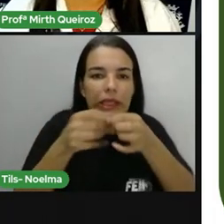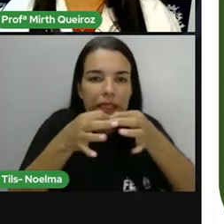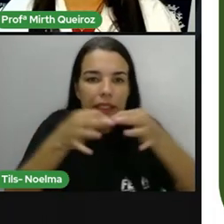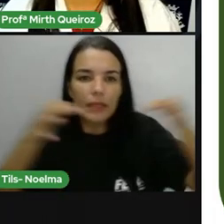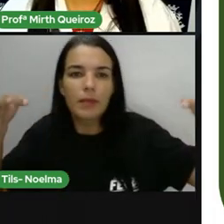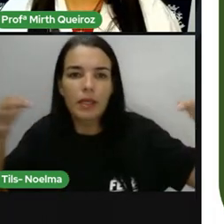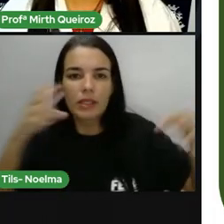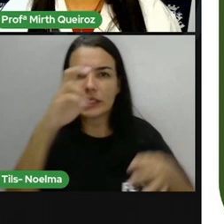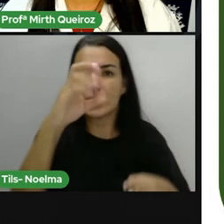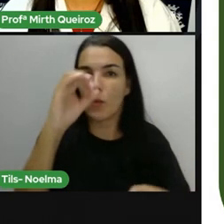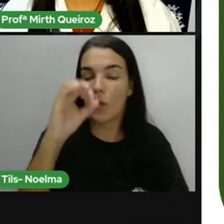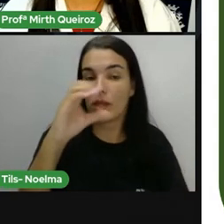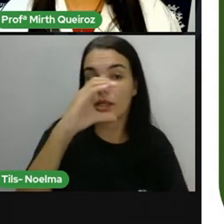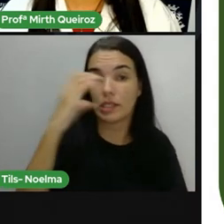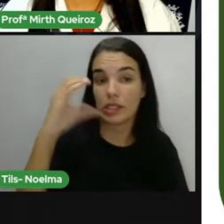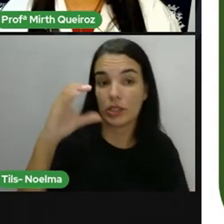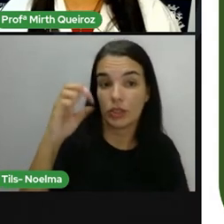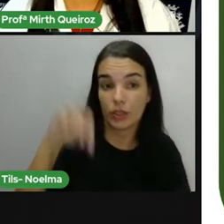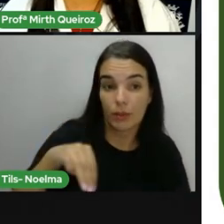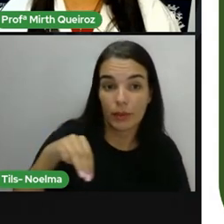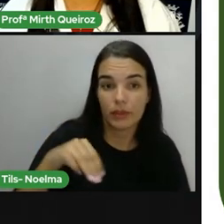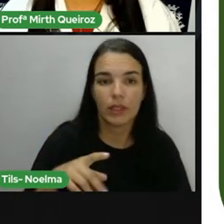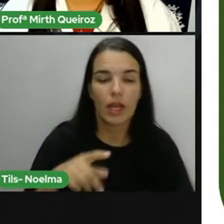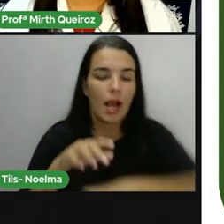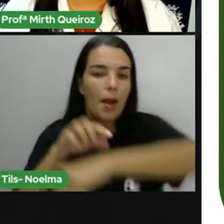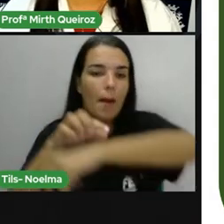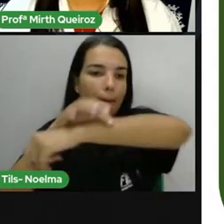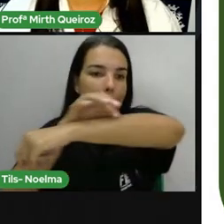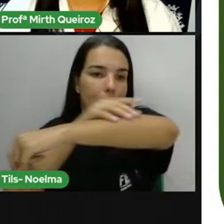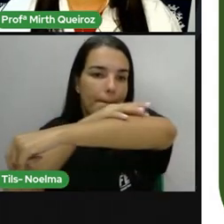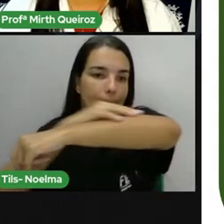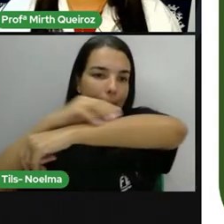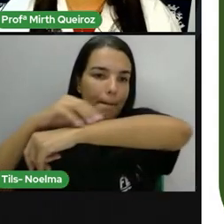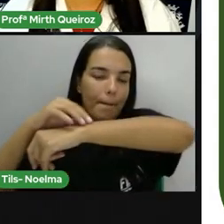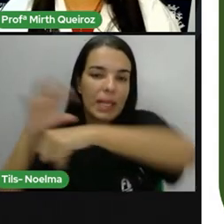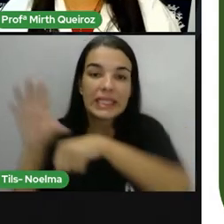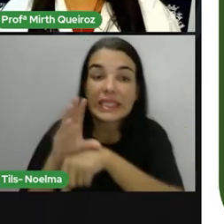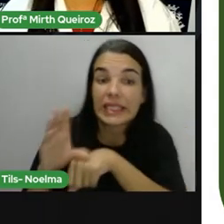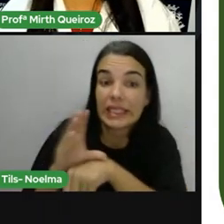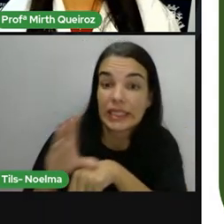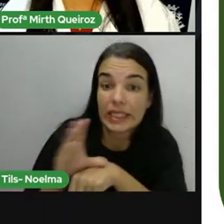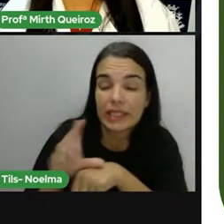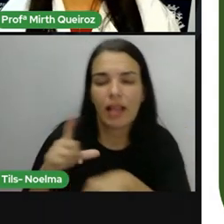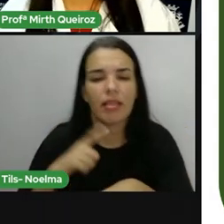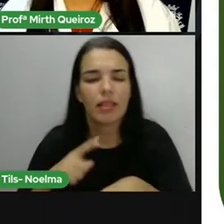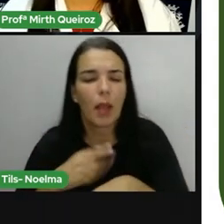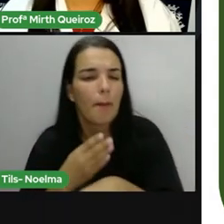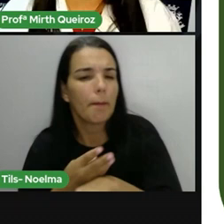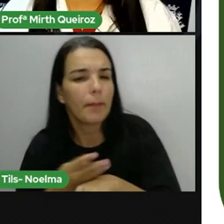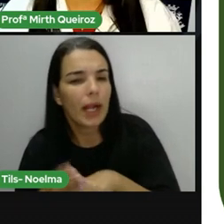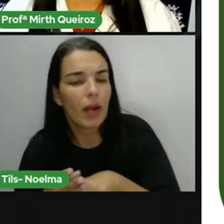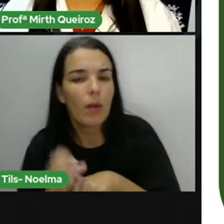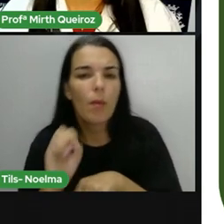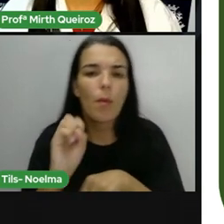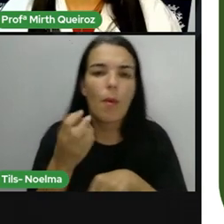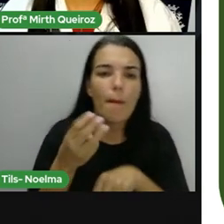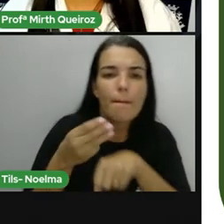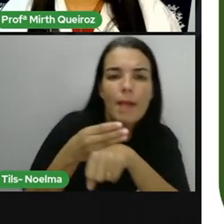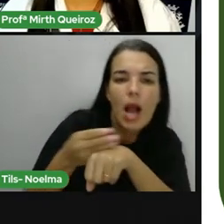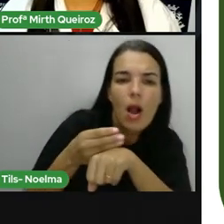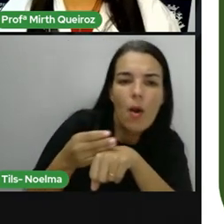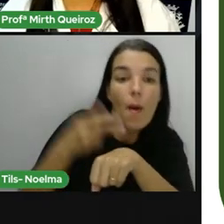um metro. Os seus pelos são de cor cinza, com algumas partes brancas, marrom ou preta.